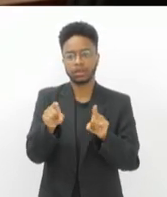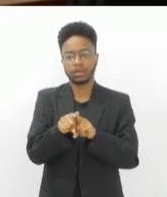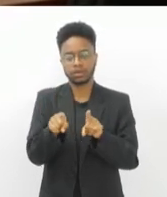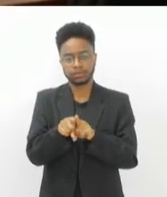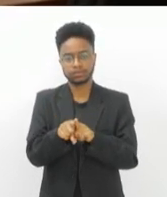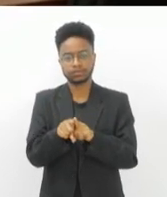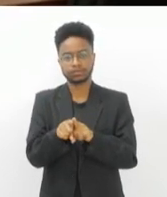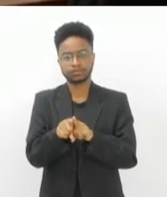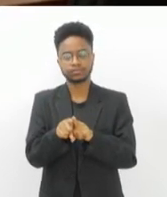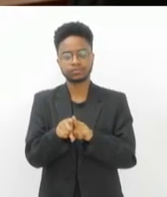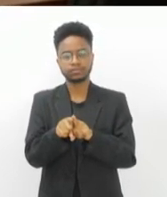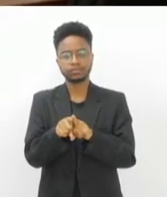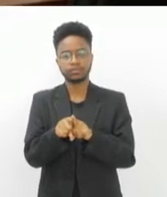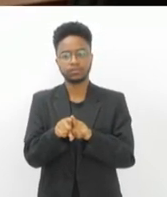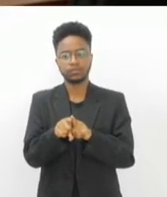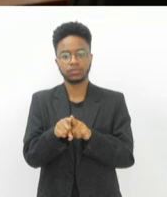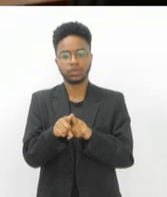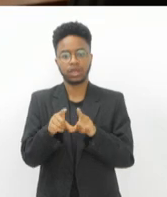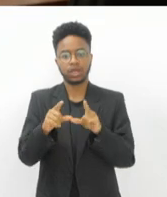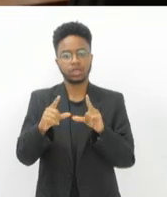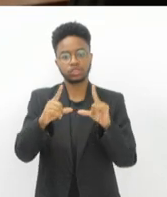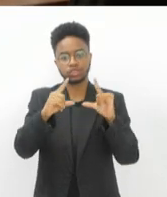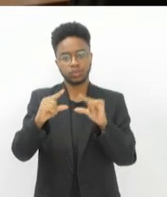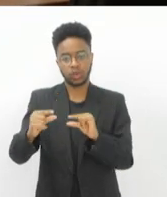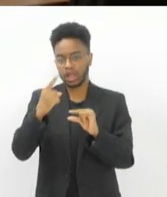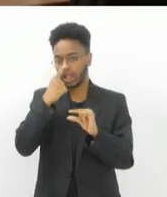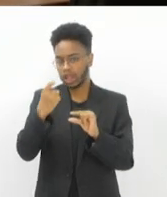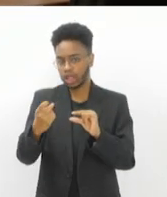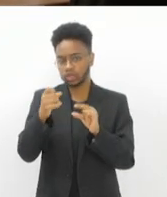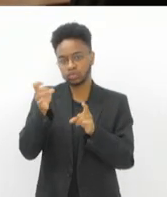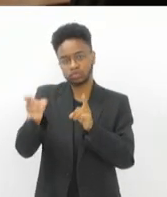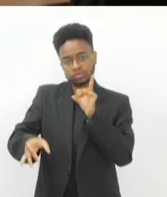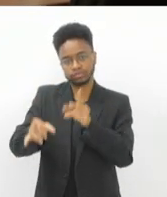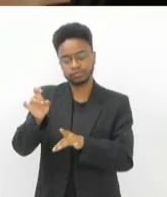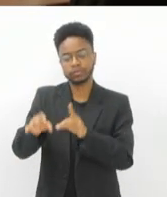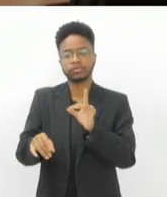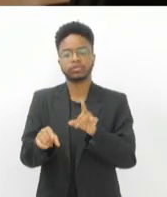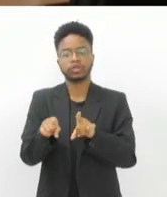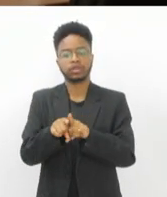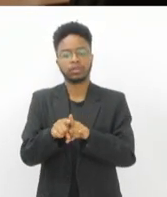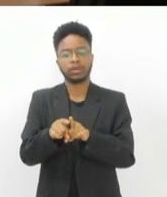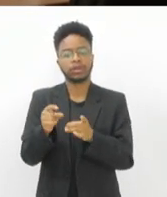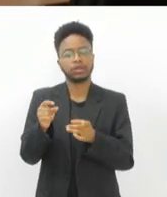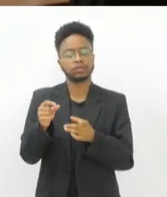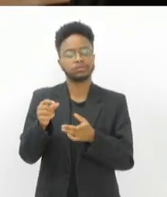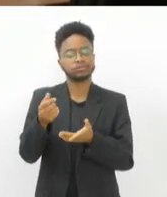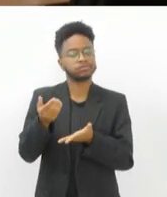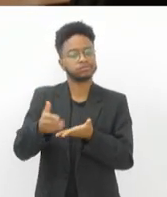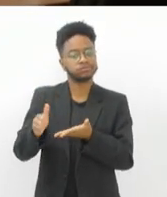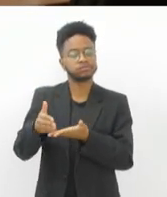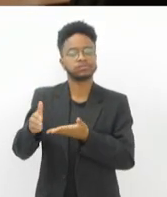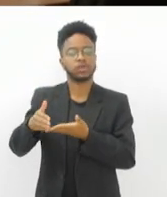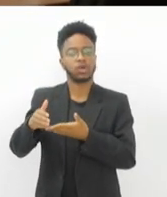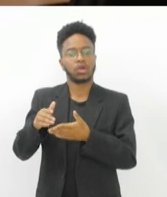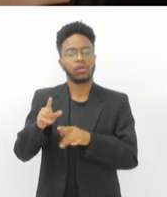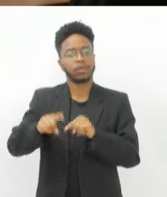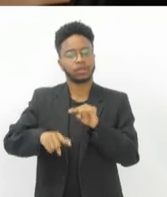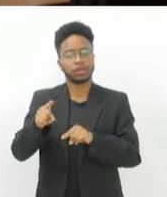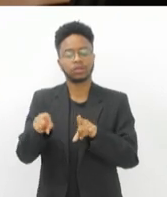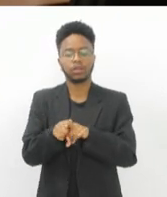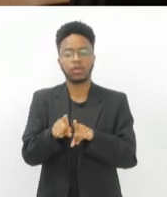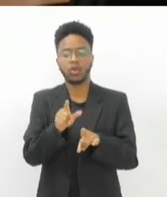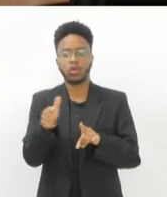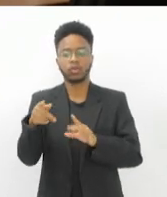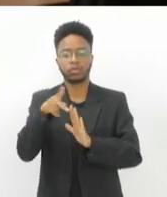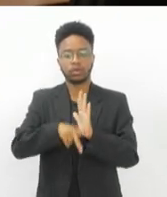a produção de lixo, a redução de resíduos e o desperdício de recursos. Outro projeto em pauta também é o do